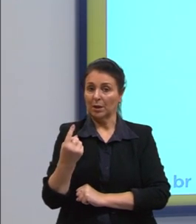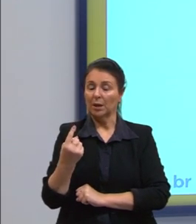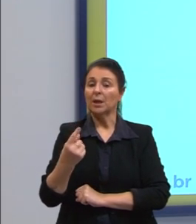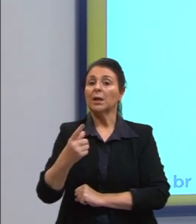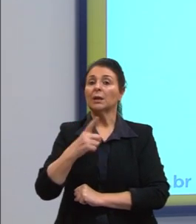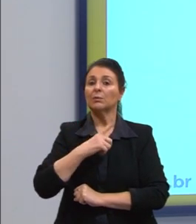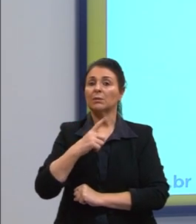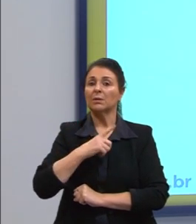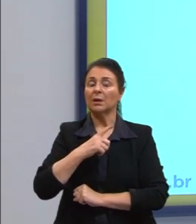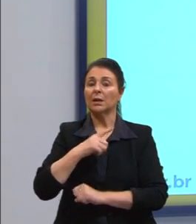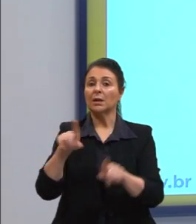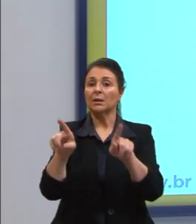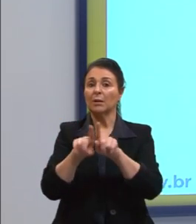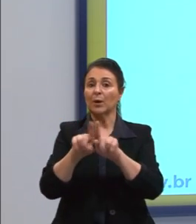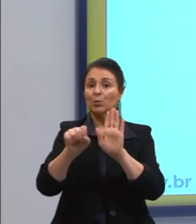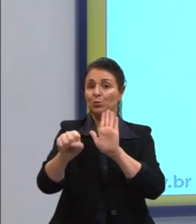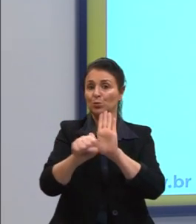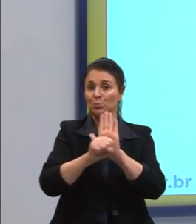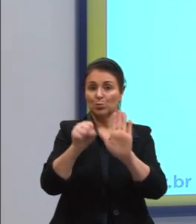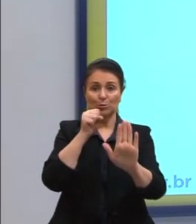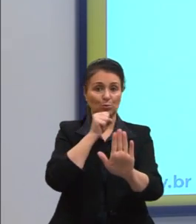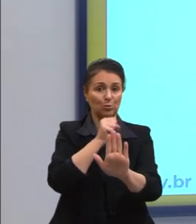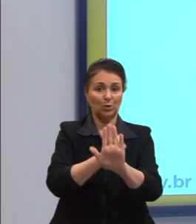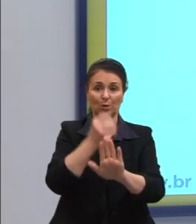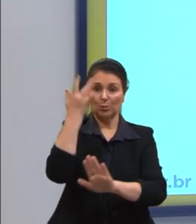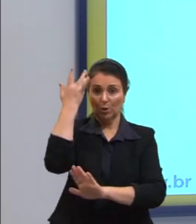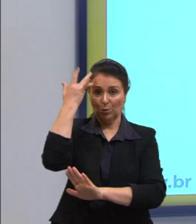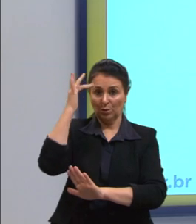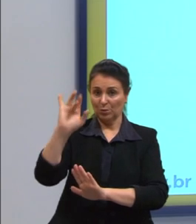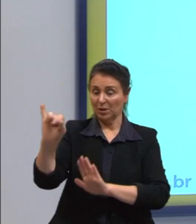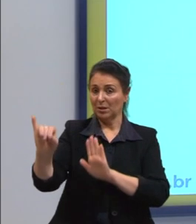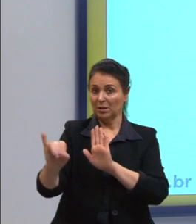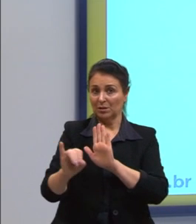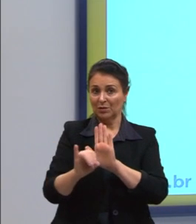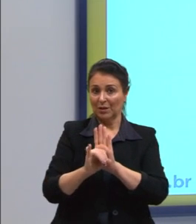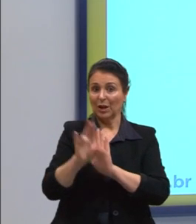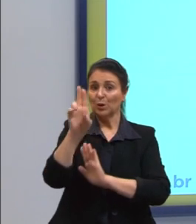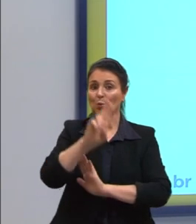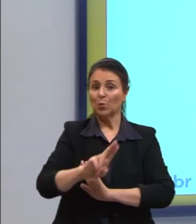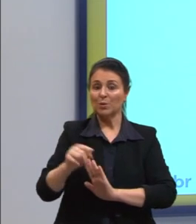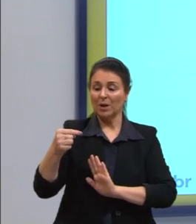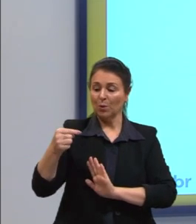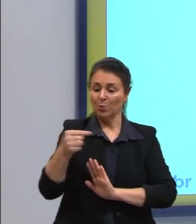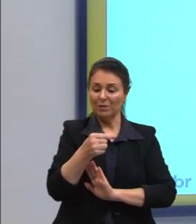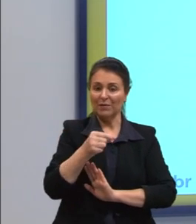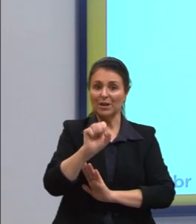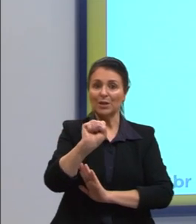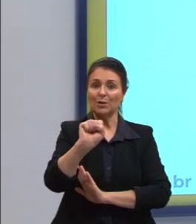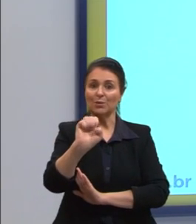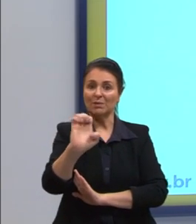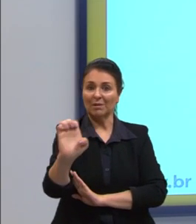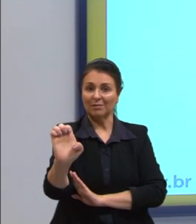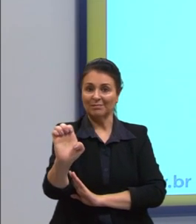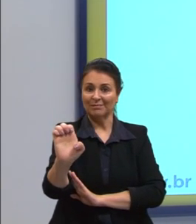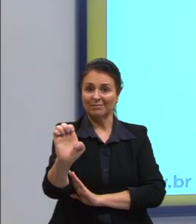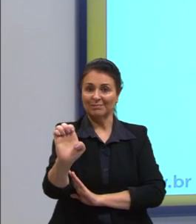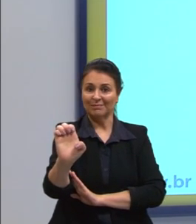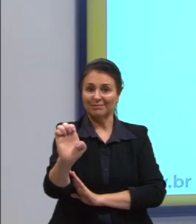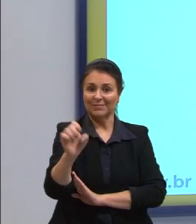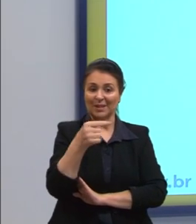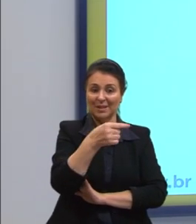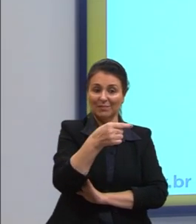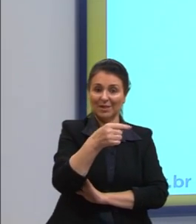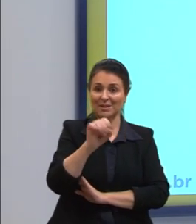indeterminação do sujeito. Feito pelo hífen C. S-E. O hífen C.